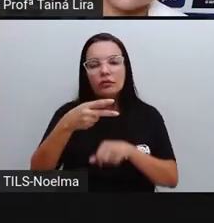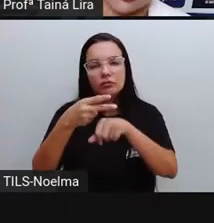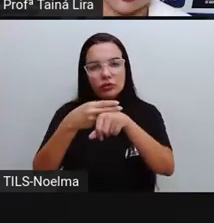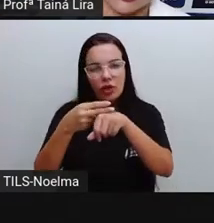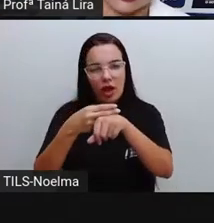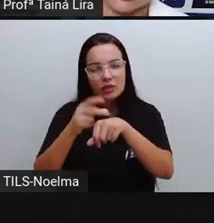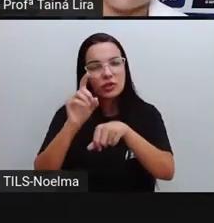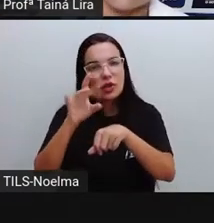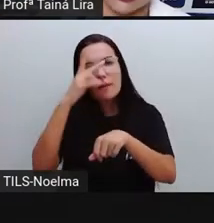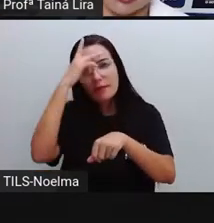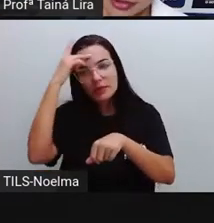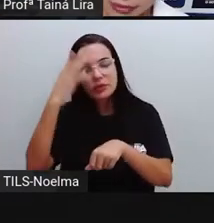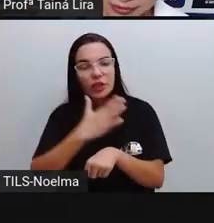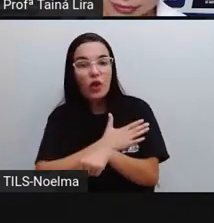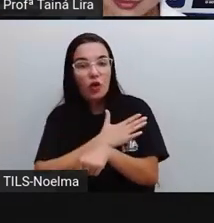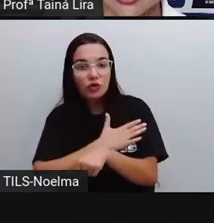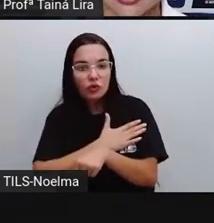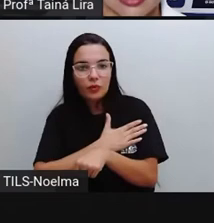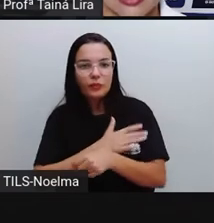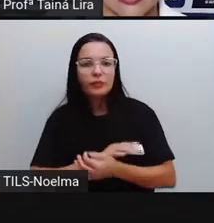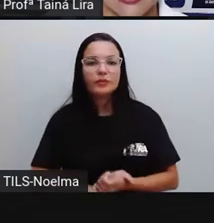gostam de chocolate, tá bom?